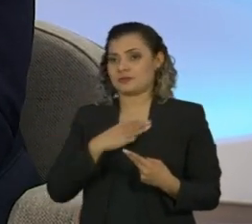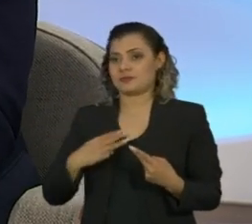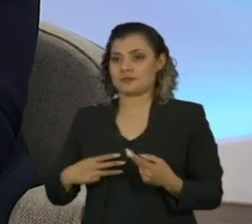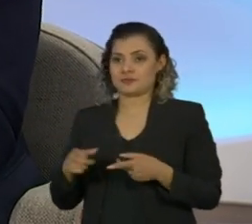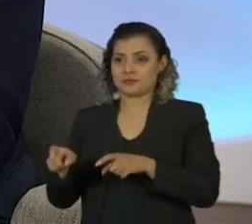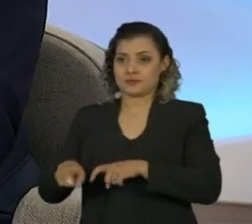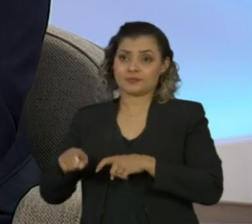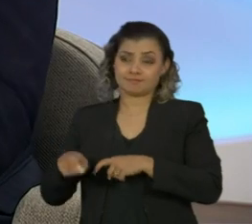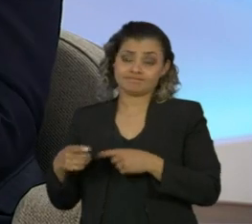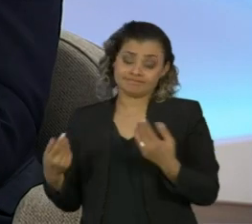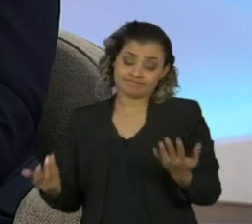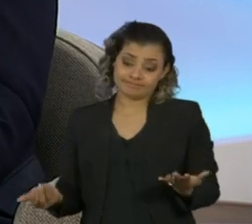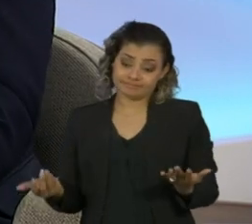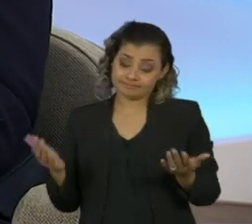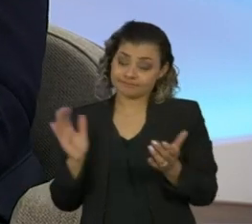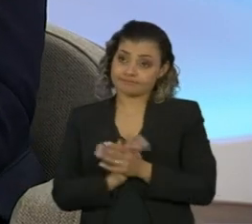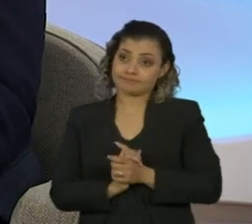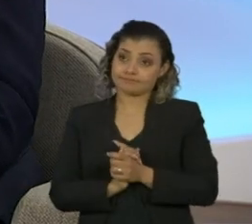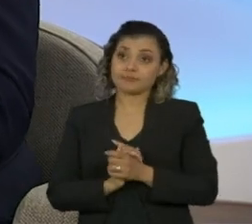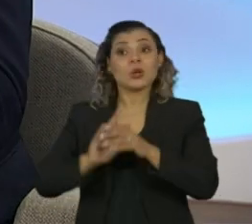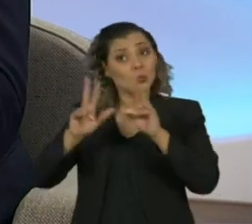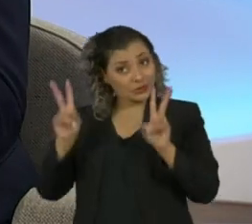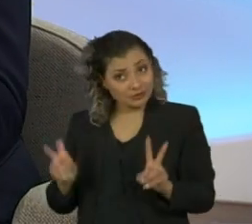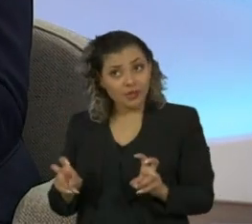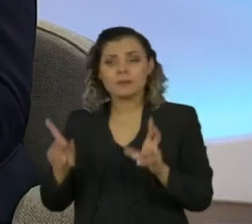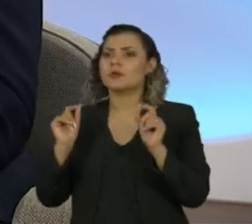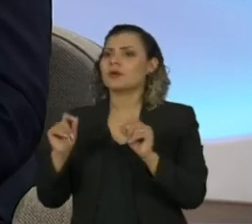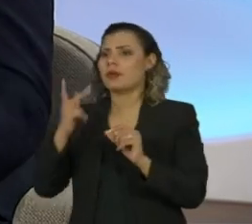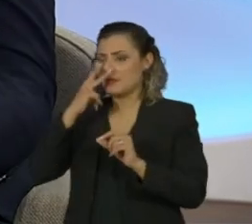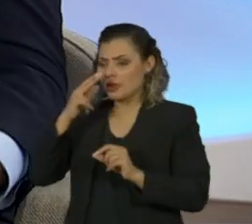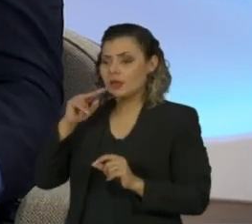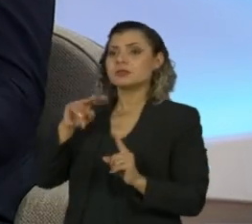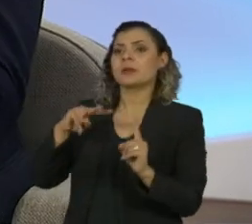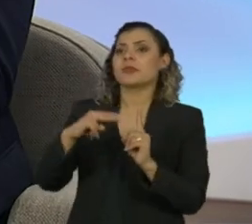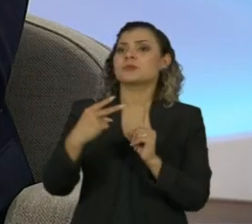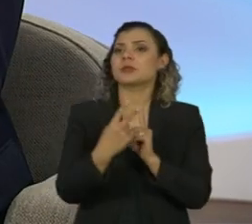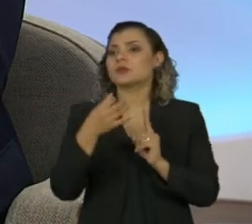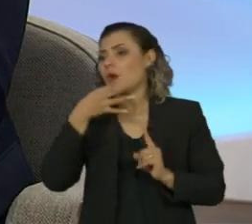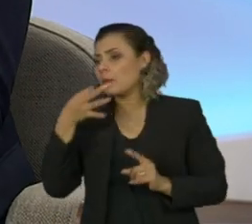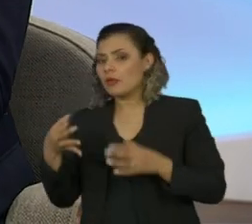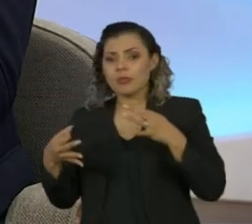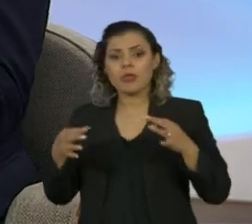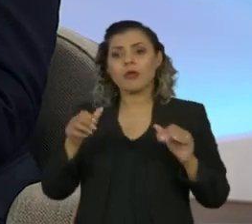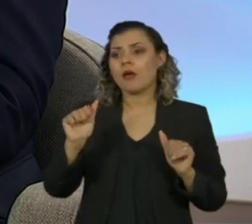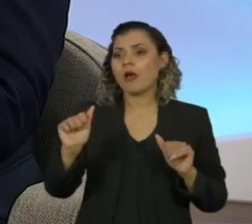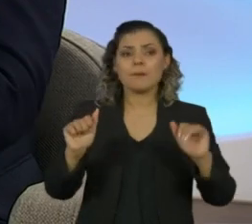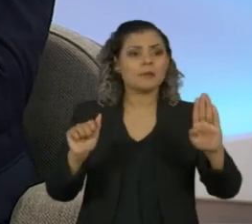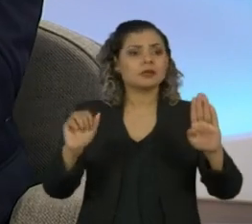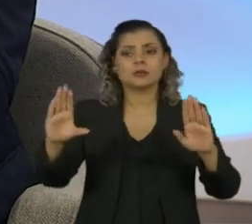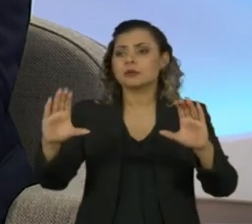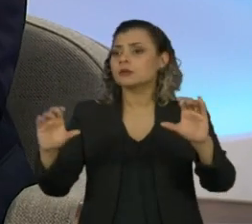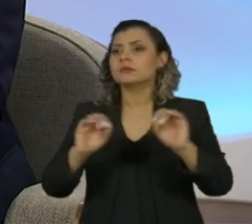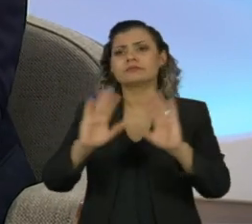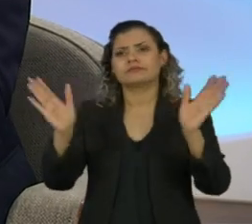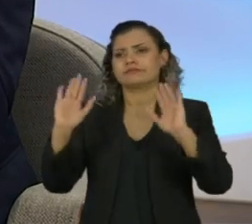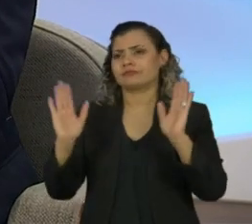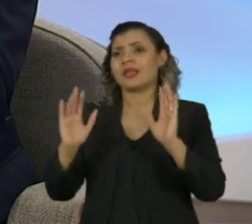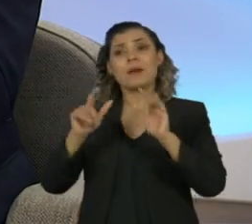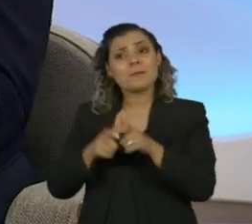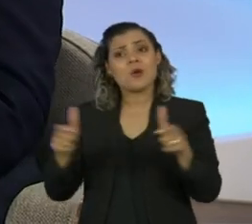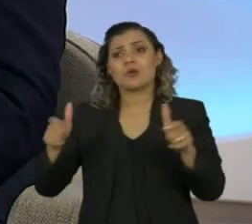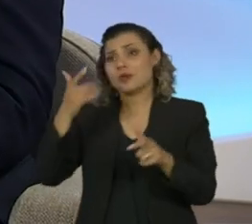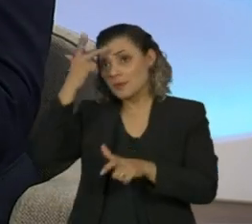apenas uma questão sobre o ponto de vista de A ou de B. Os investidores decidiram, grande parte deles,